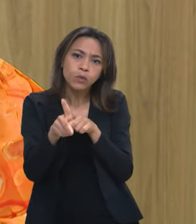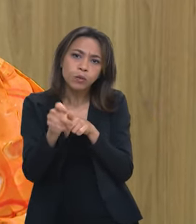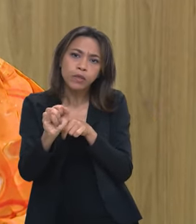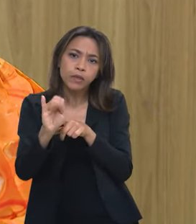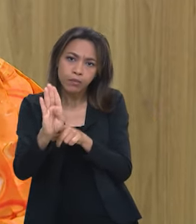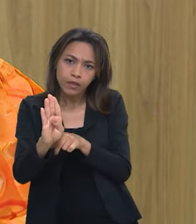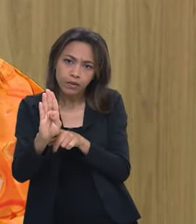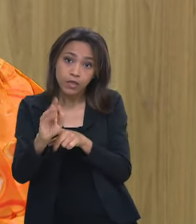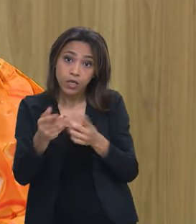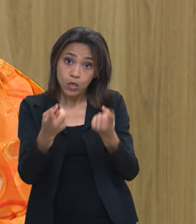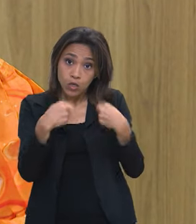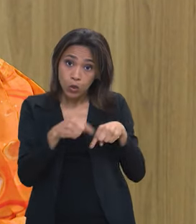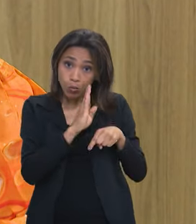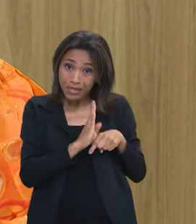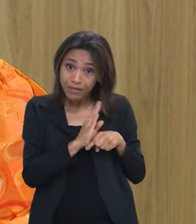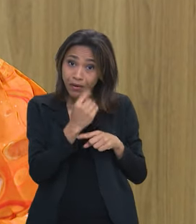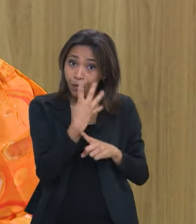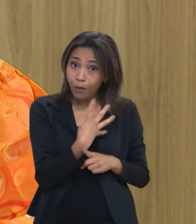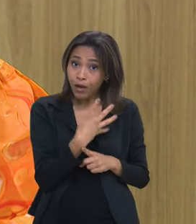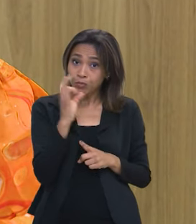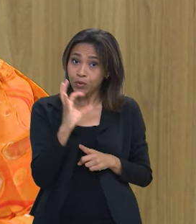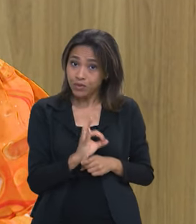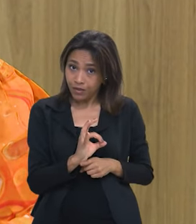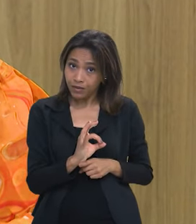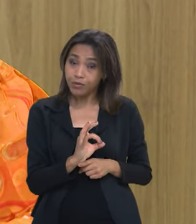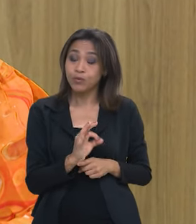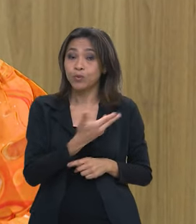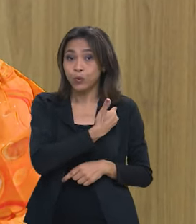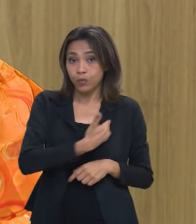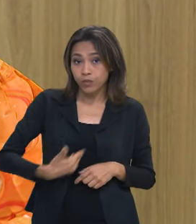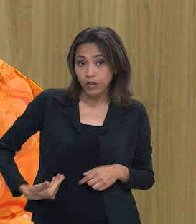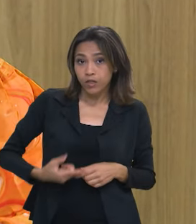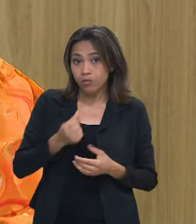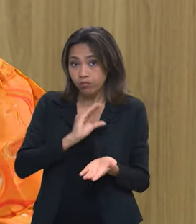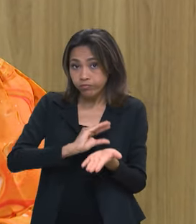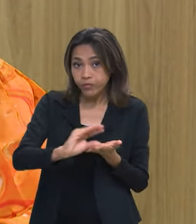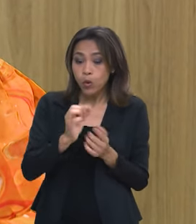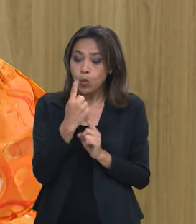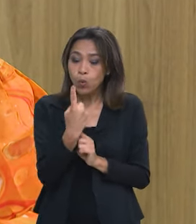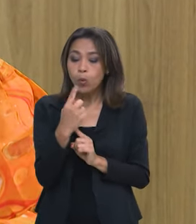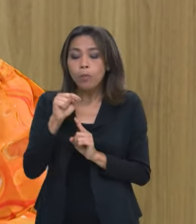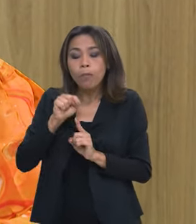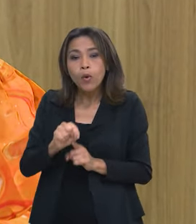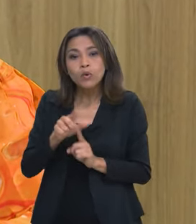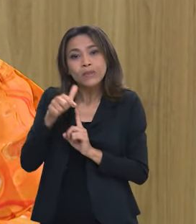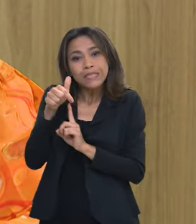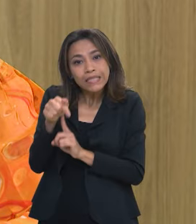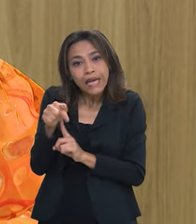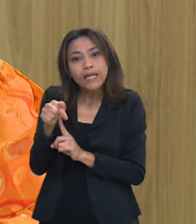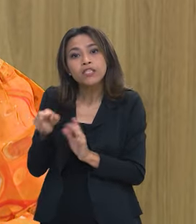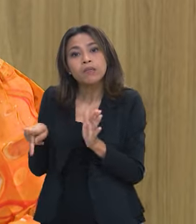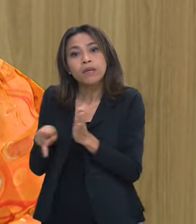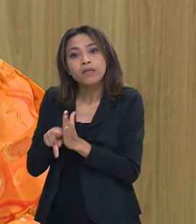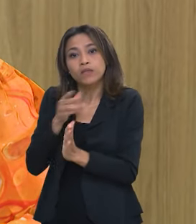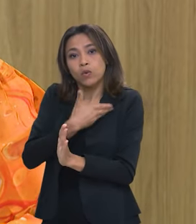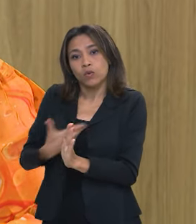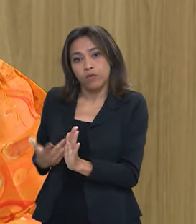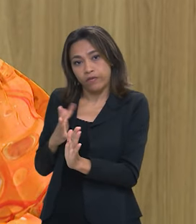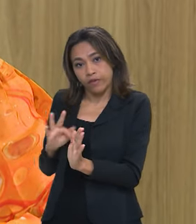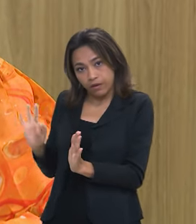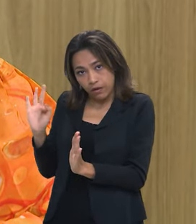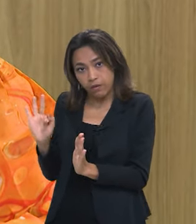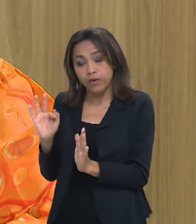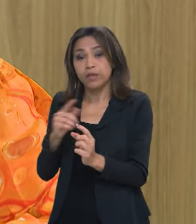PIB no caso do Brasil é 4% de investimento público sendo 1.7% do governo